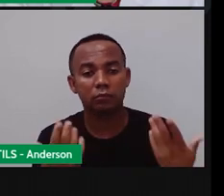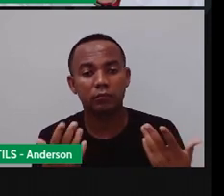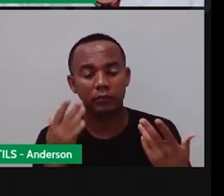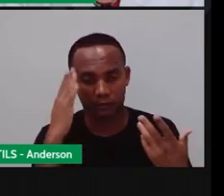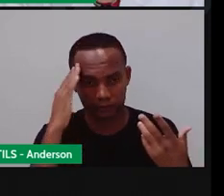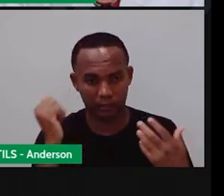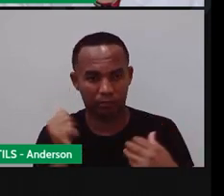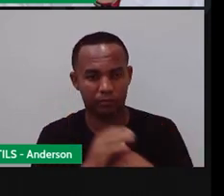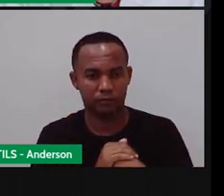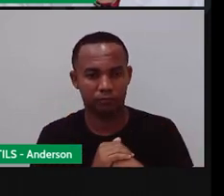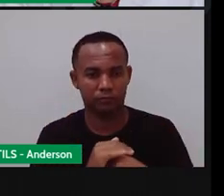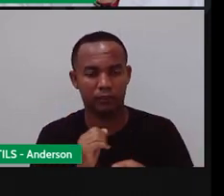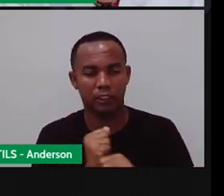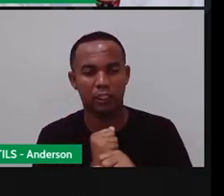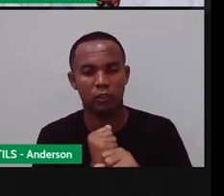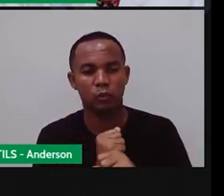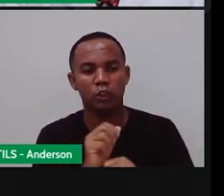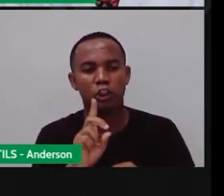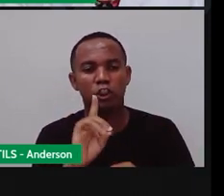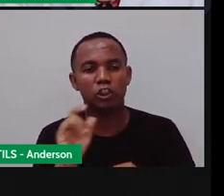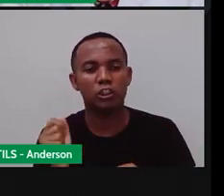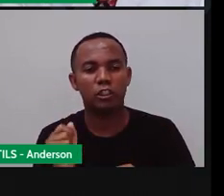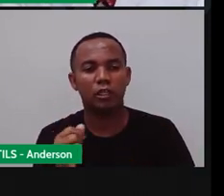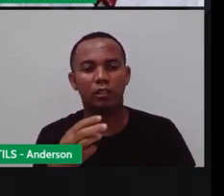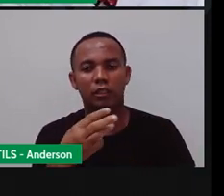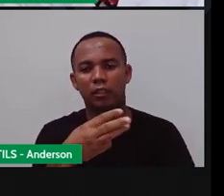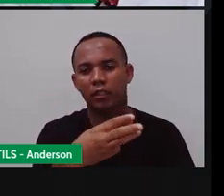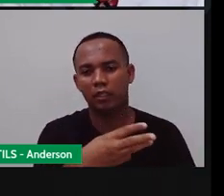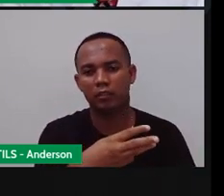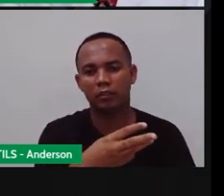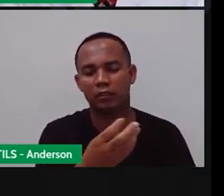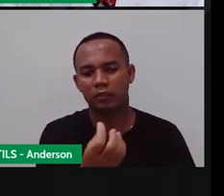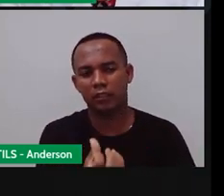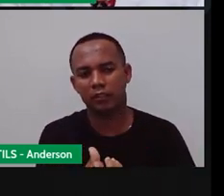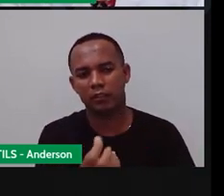sabe que um ano tem quantos dias? 365